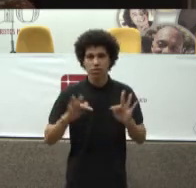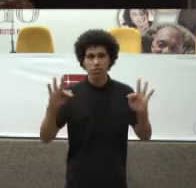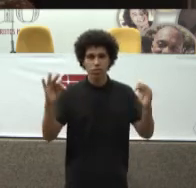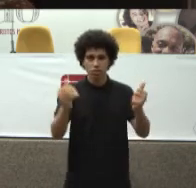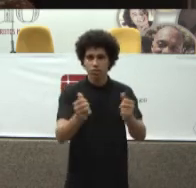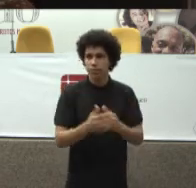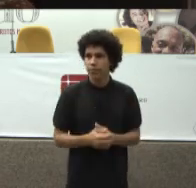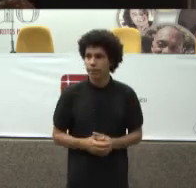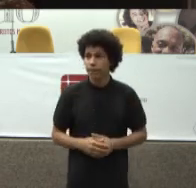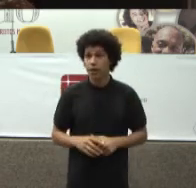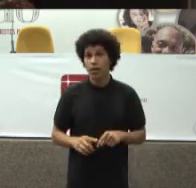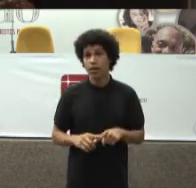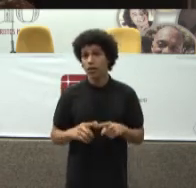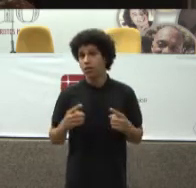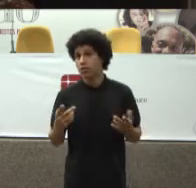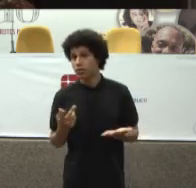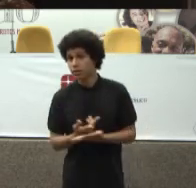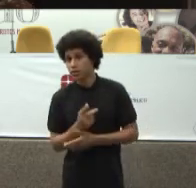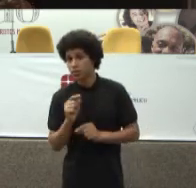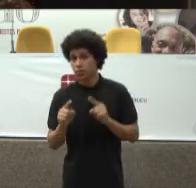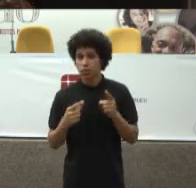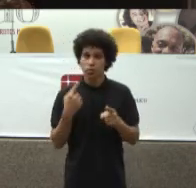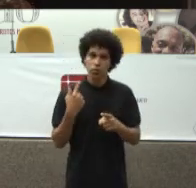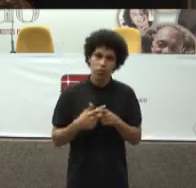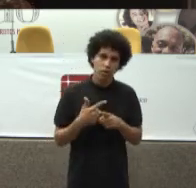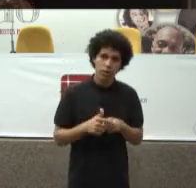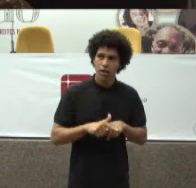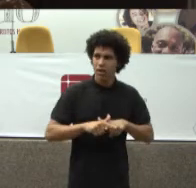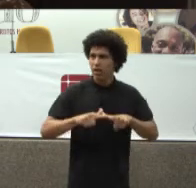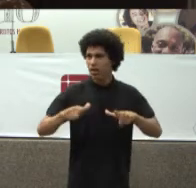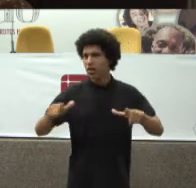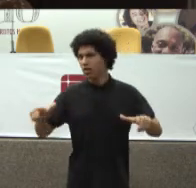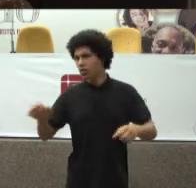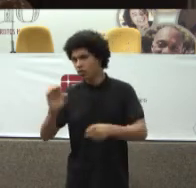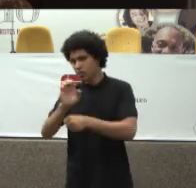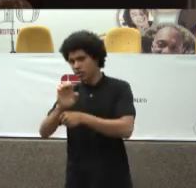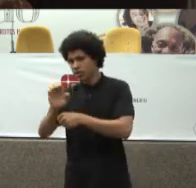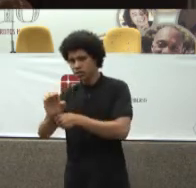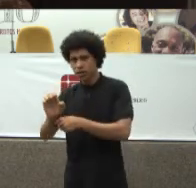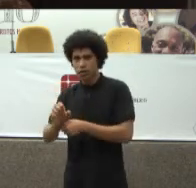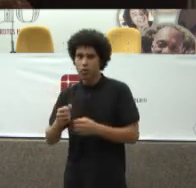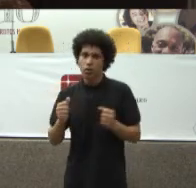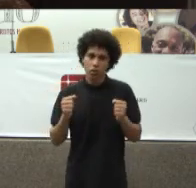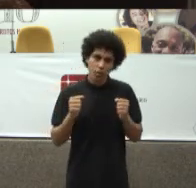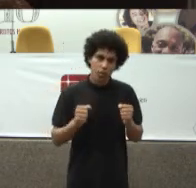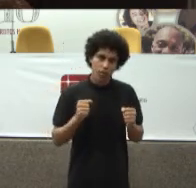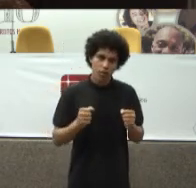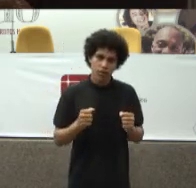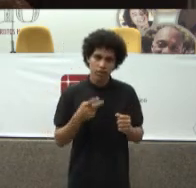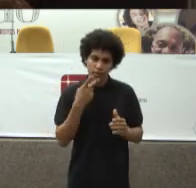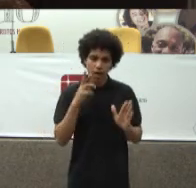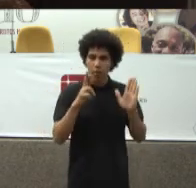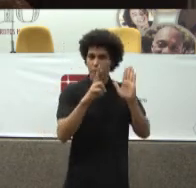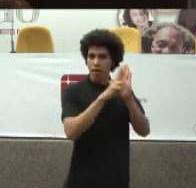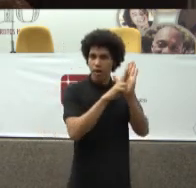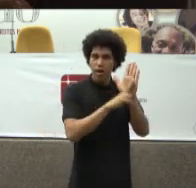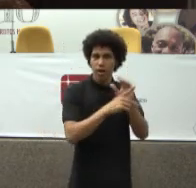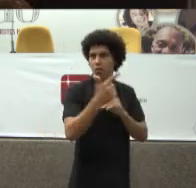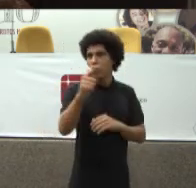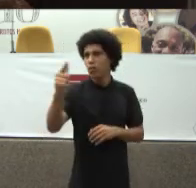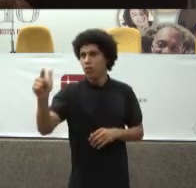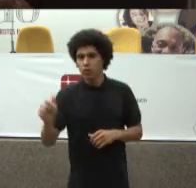De ser federal Porque Nenhum estado Pode Determinar Uma regra Para o outro Então Na verdade